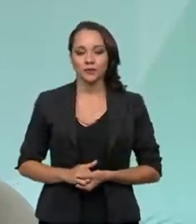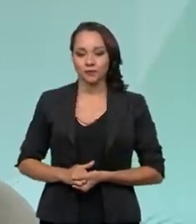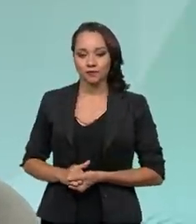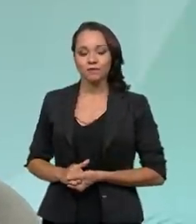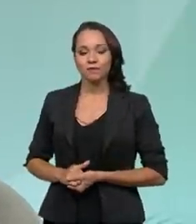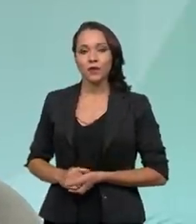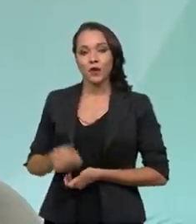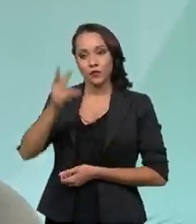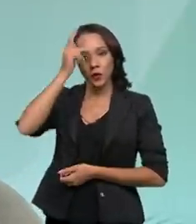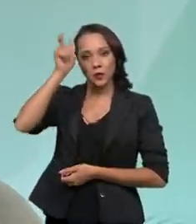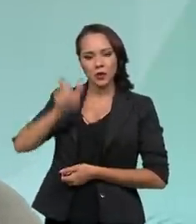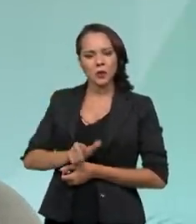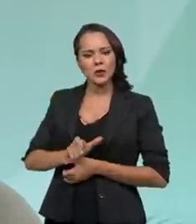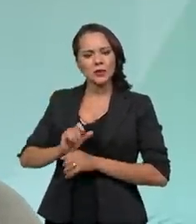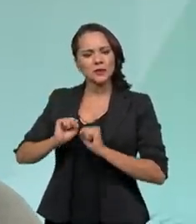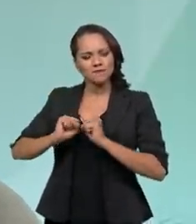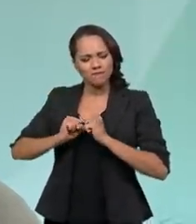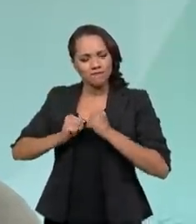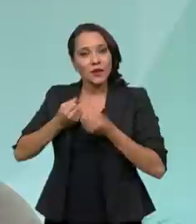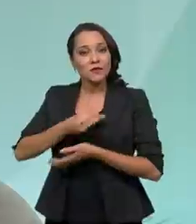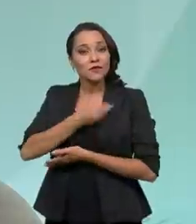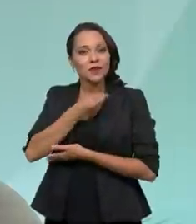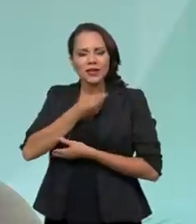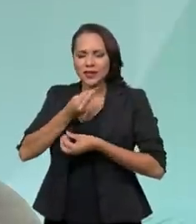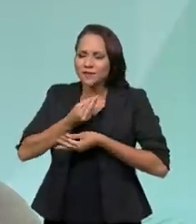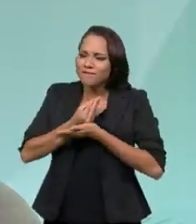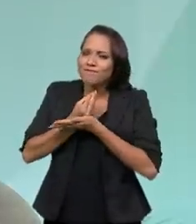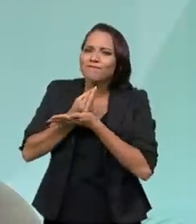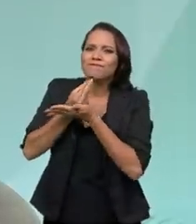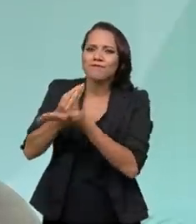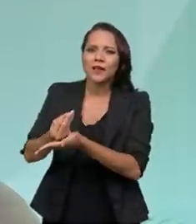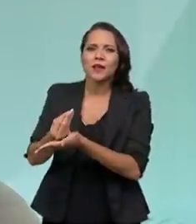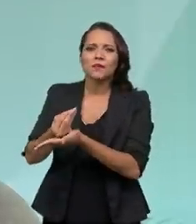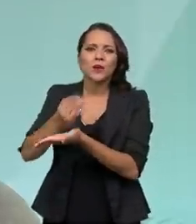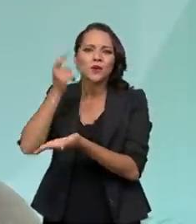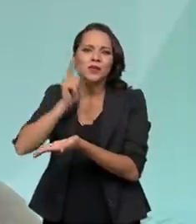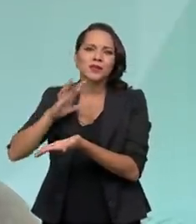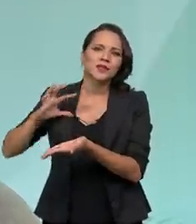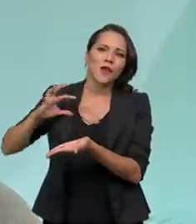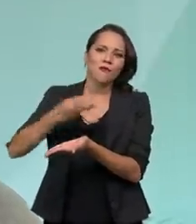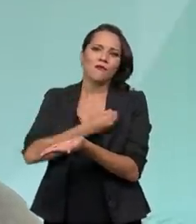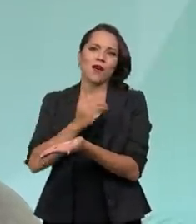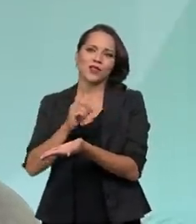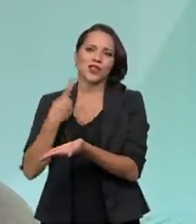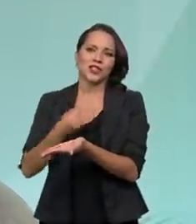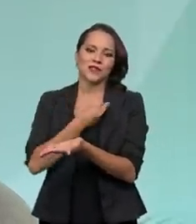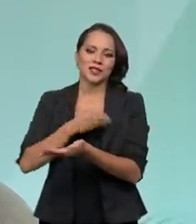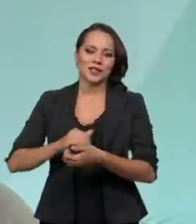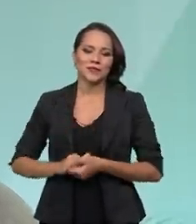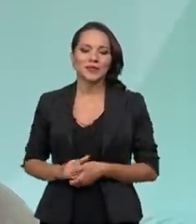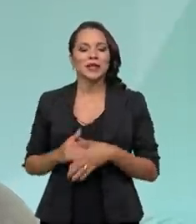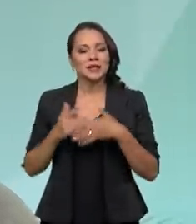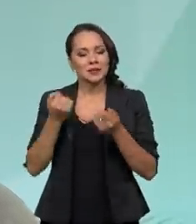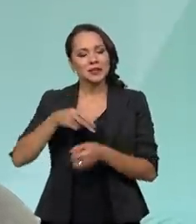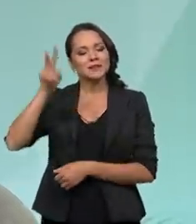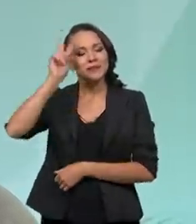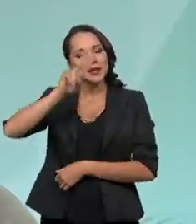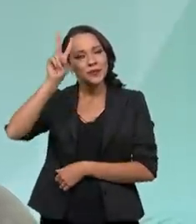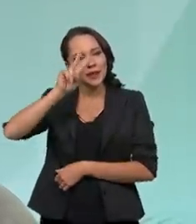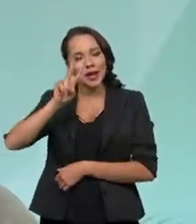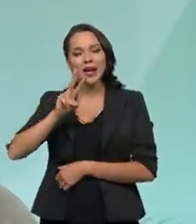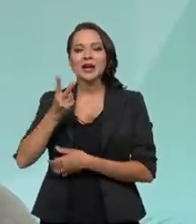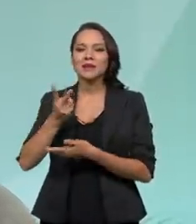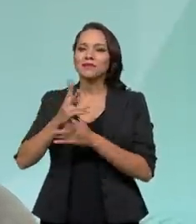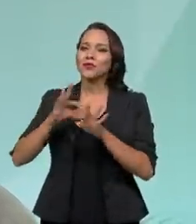Foram pessoas que dedicaram sua vida para poder salvar a nossa vida. Então, eu não posso deixar de maneira alguma